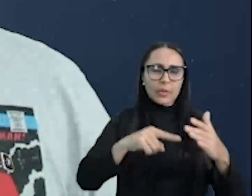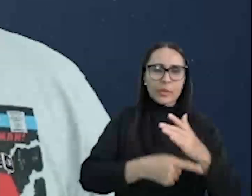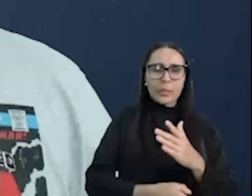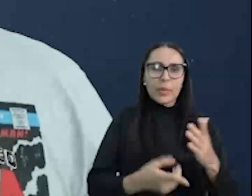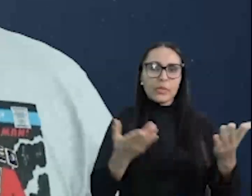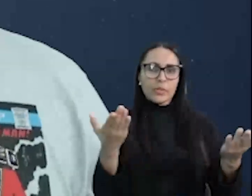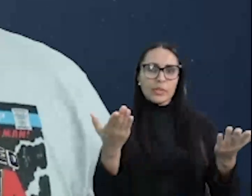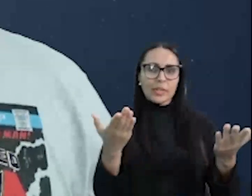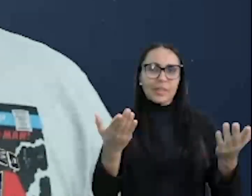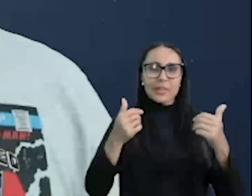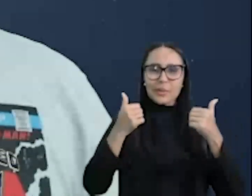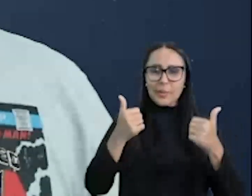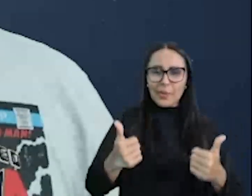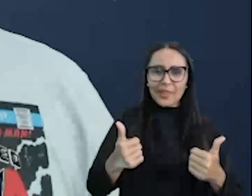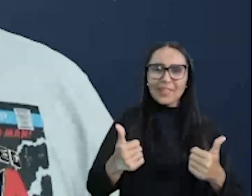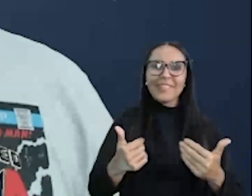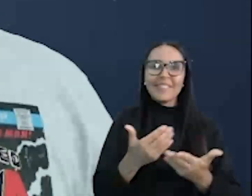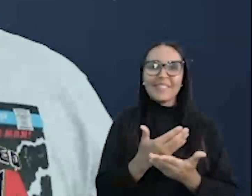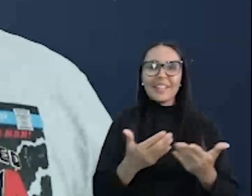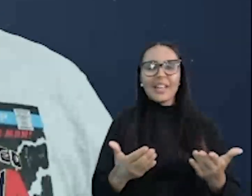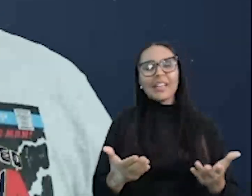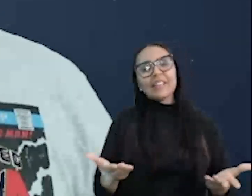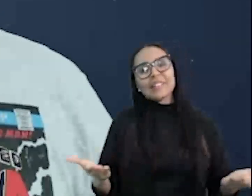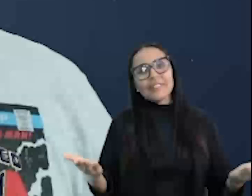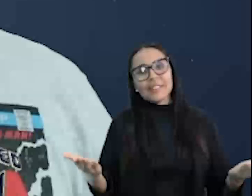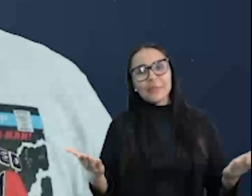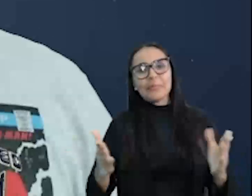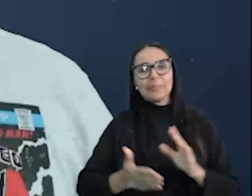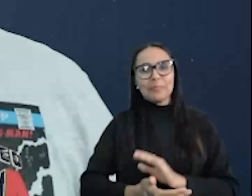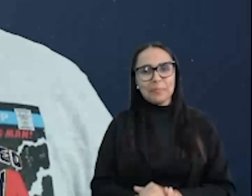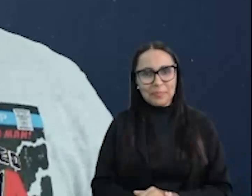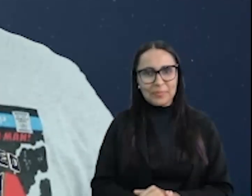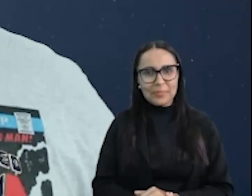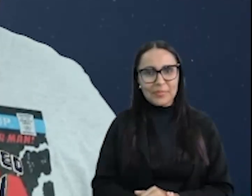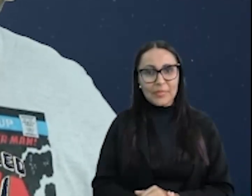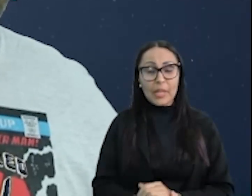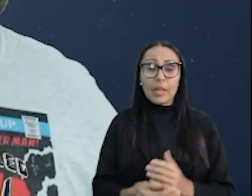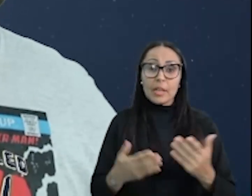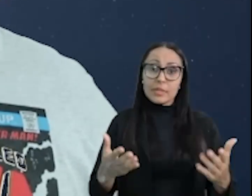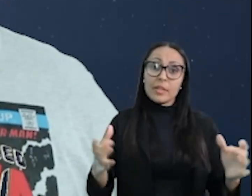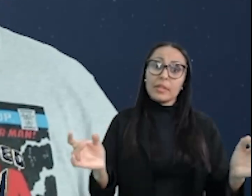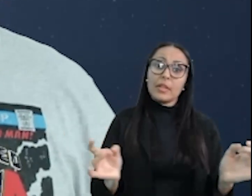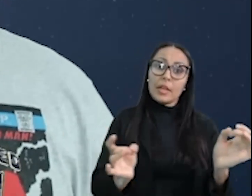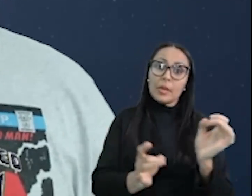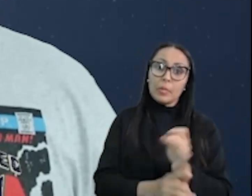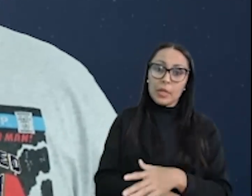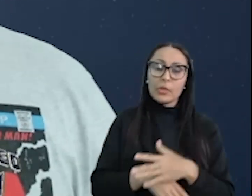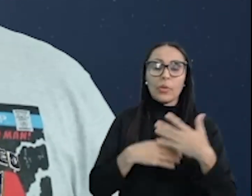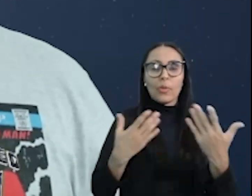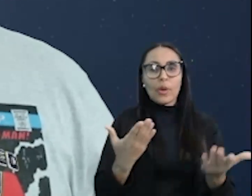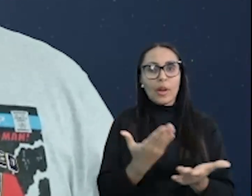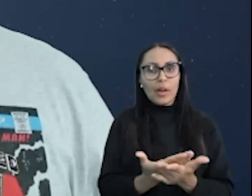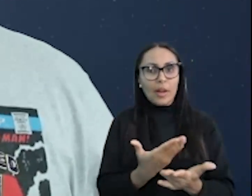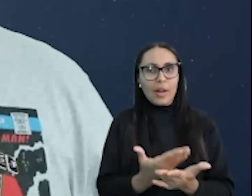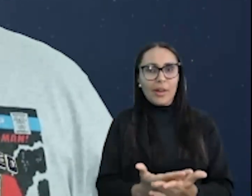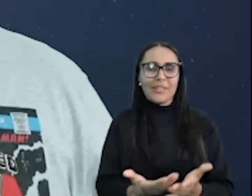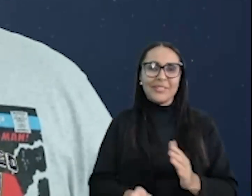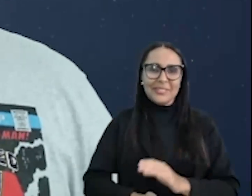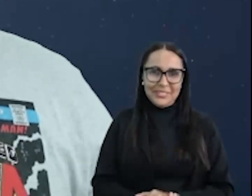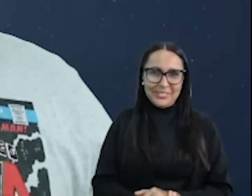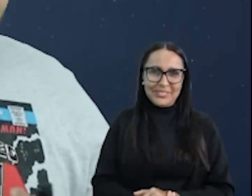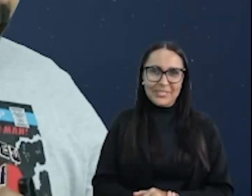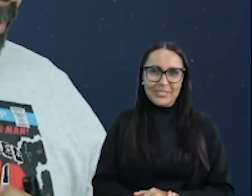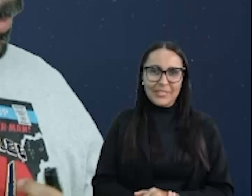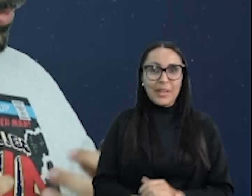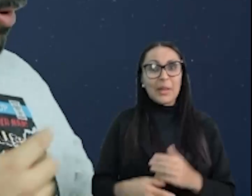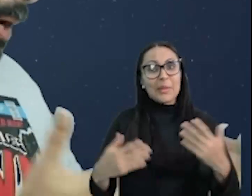Show de bola? Tranquilão? Então, meu povo e minha pova, esta aula, a de número 8, vai se encerrando.